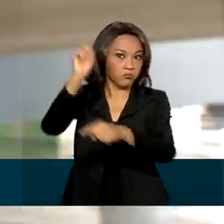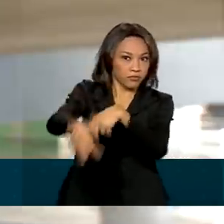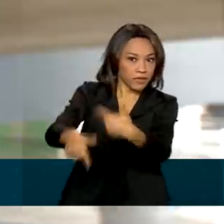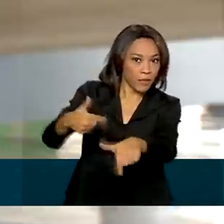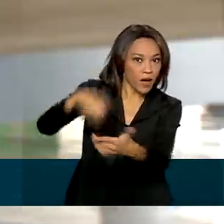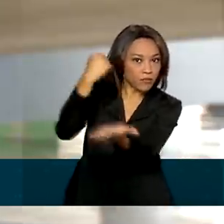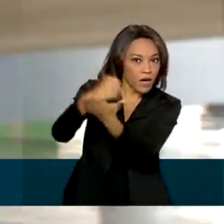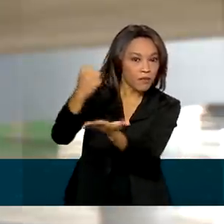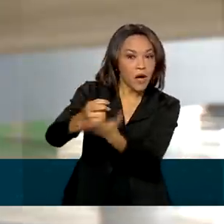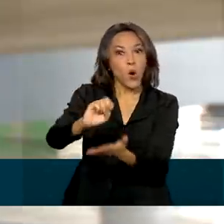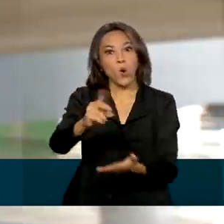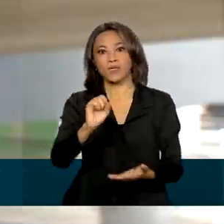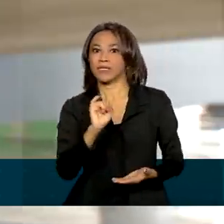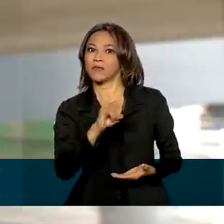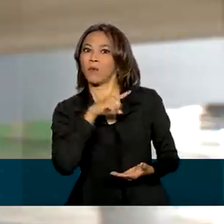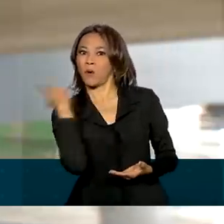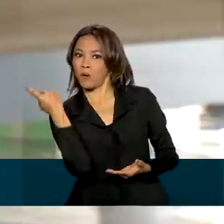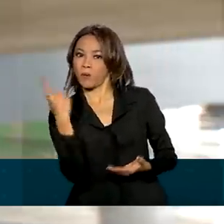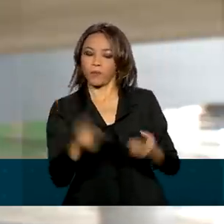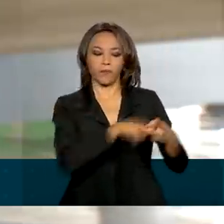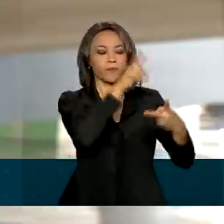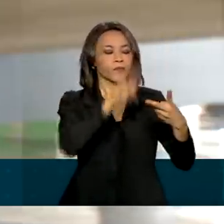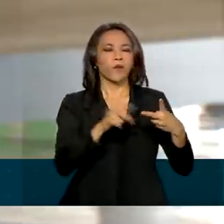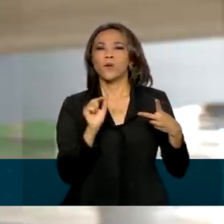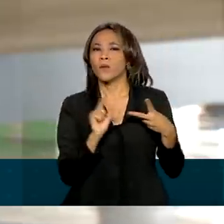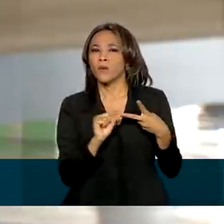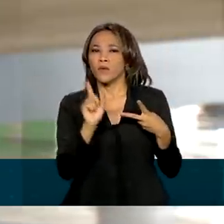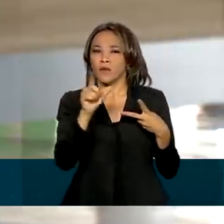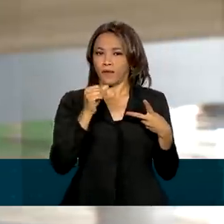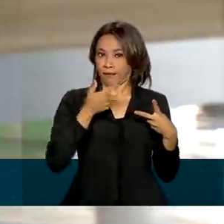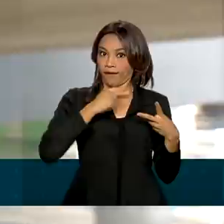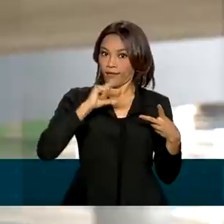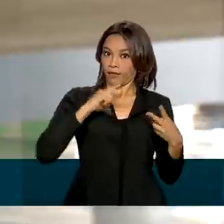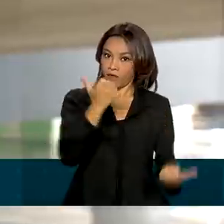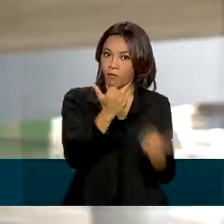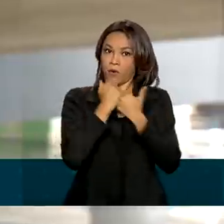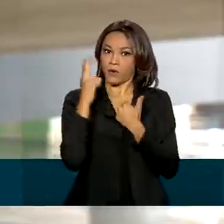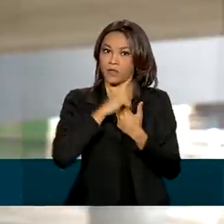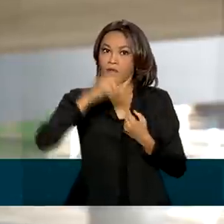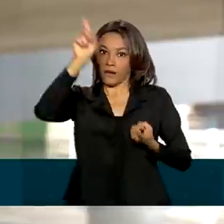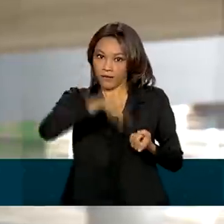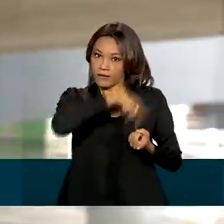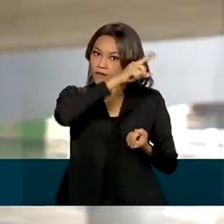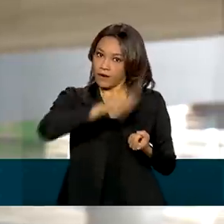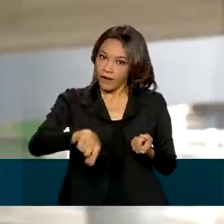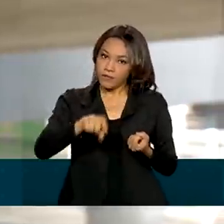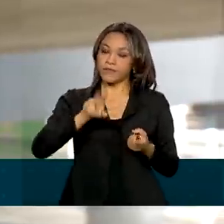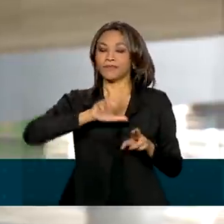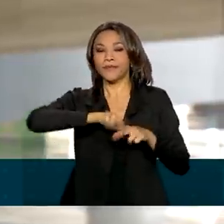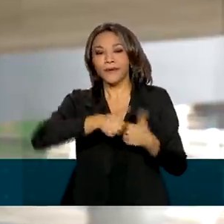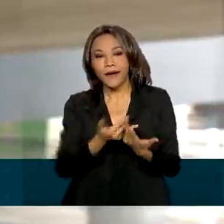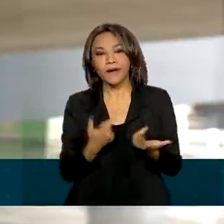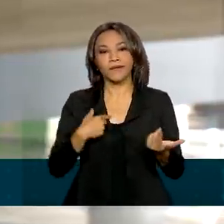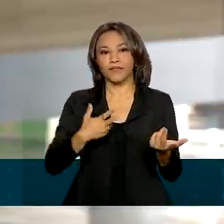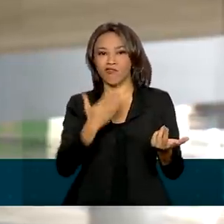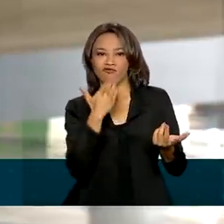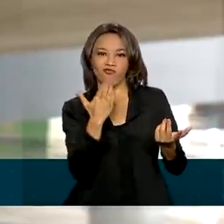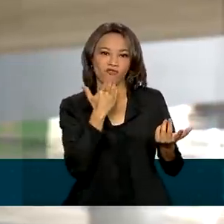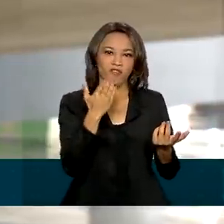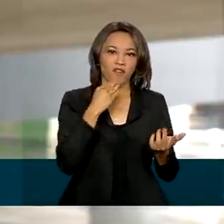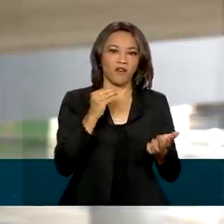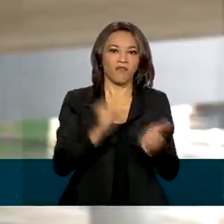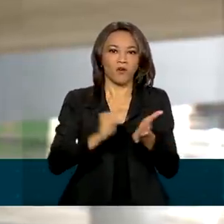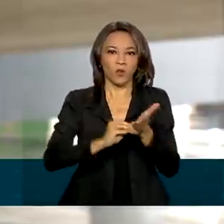mesmo se morreu. A segunda situação é quem teve o auxílio emergencial cancelado por indícios de irregularidades.